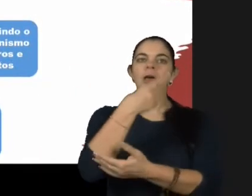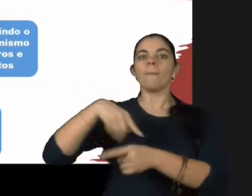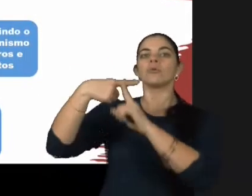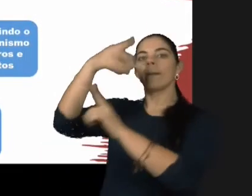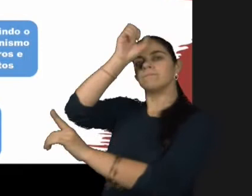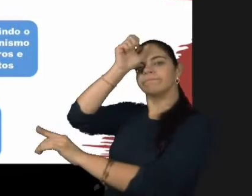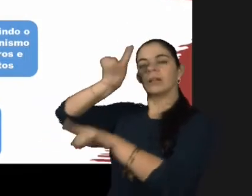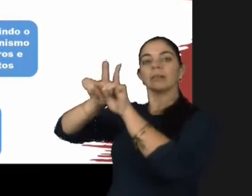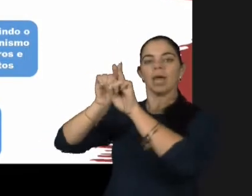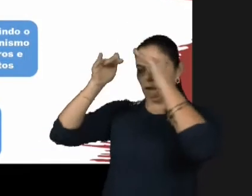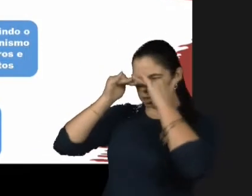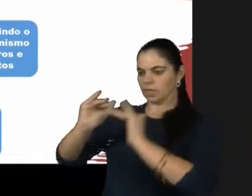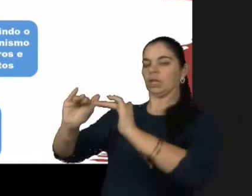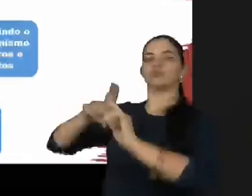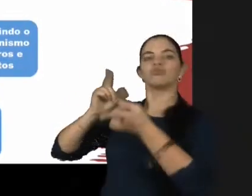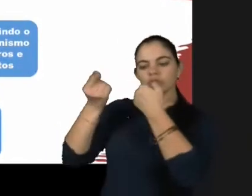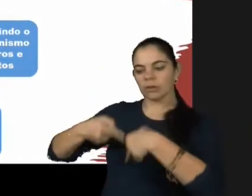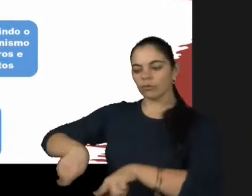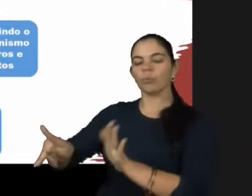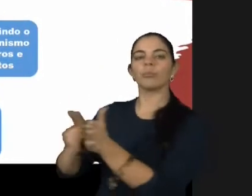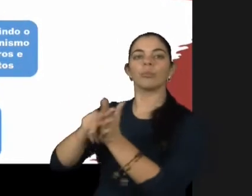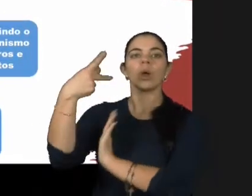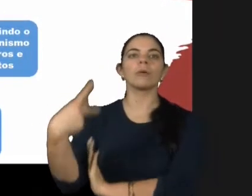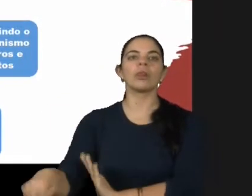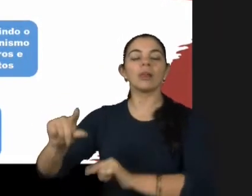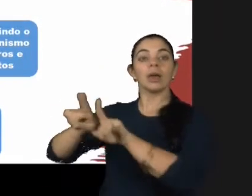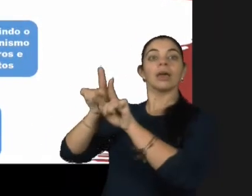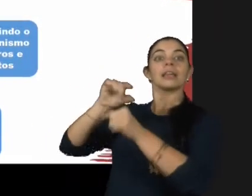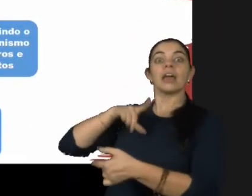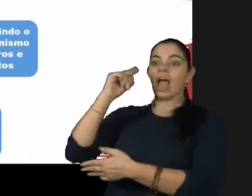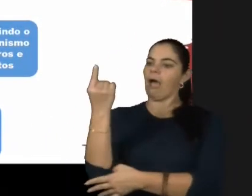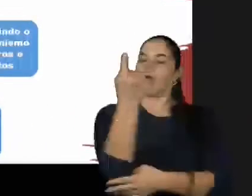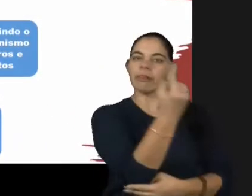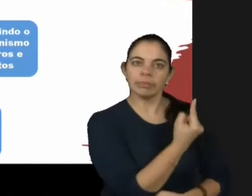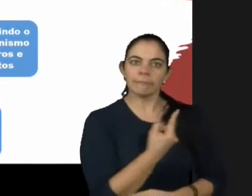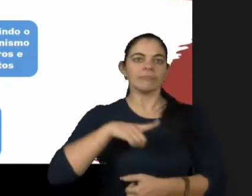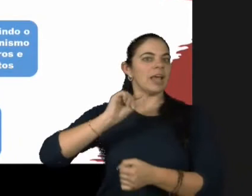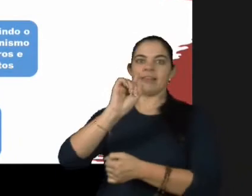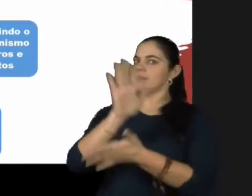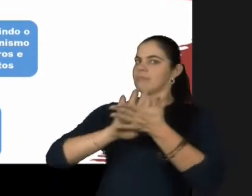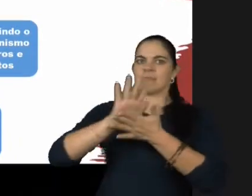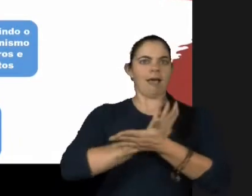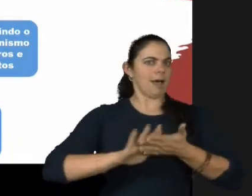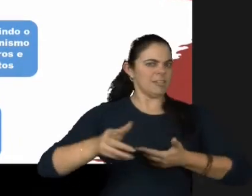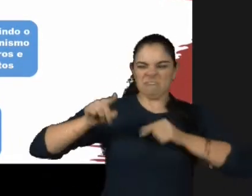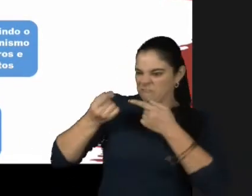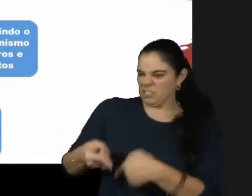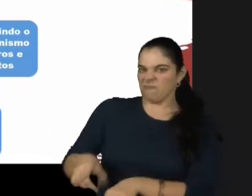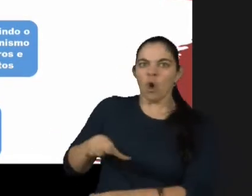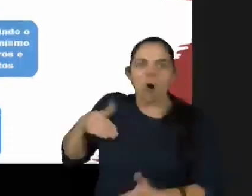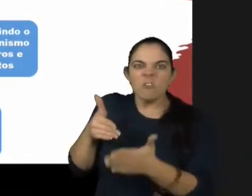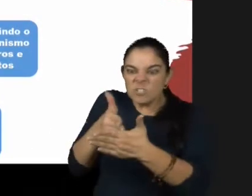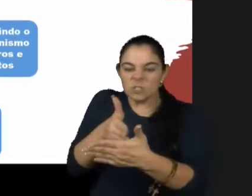respeitado também os desafios e apoios saudáveis para cada indivíduo. Nada de desafio exagerado e não